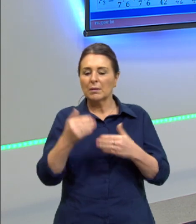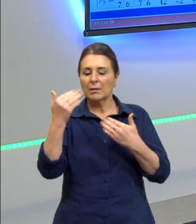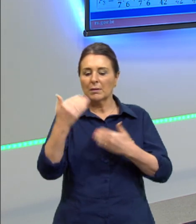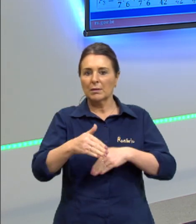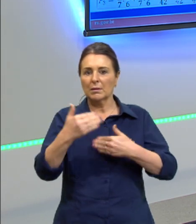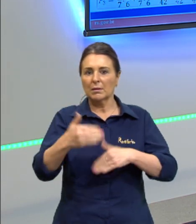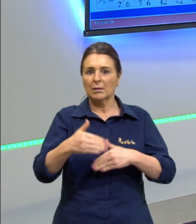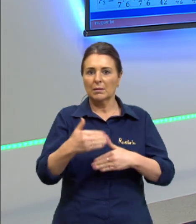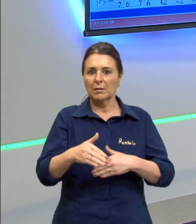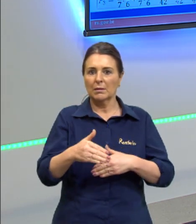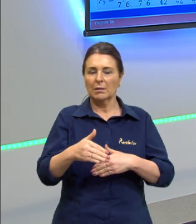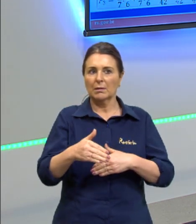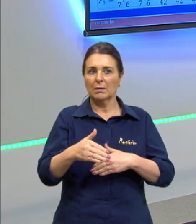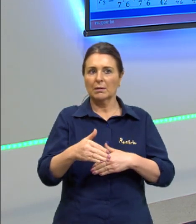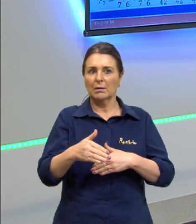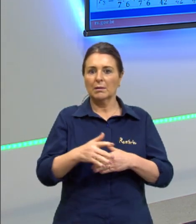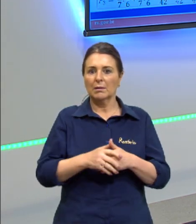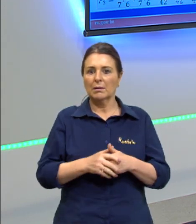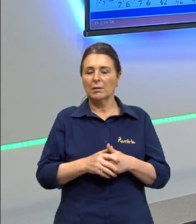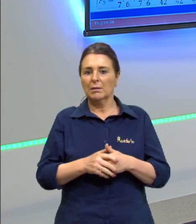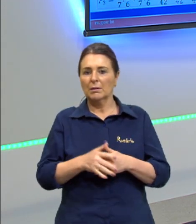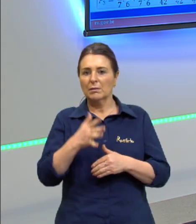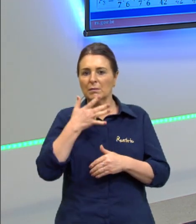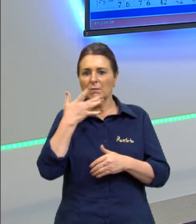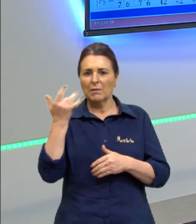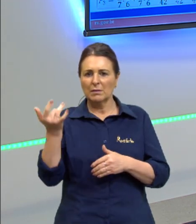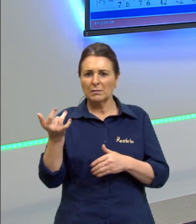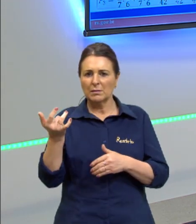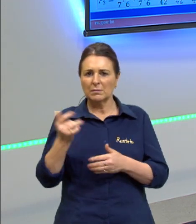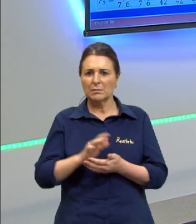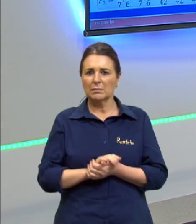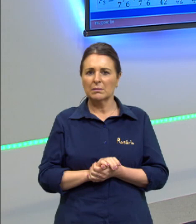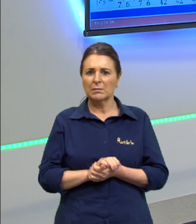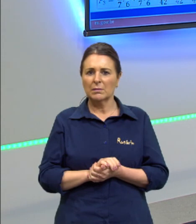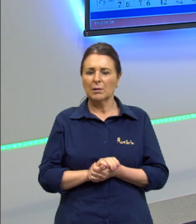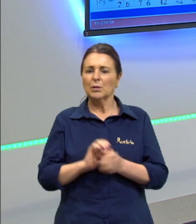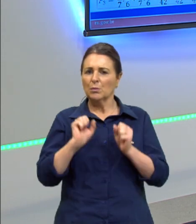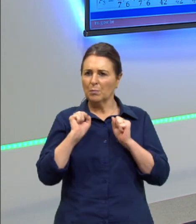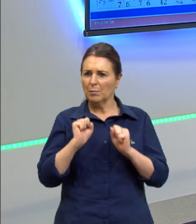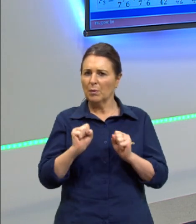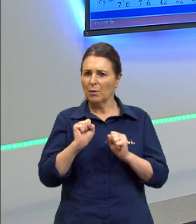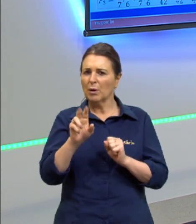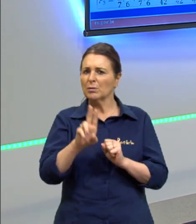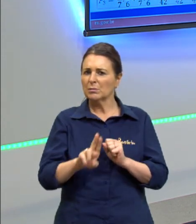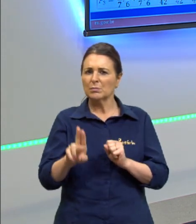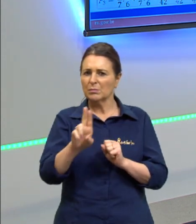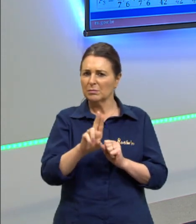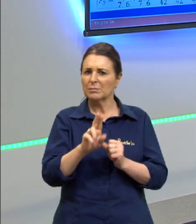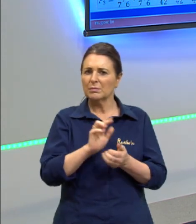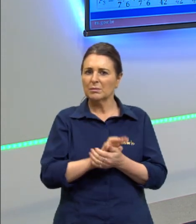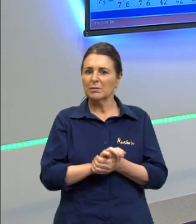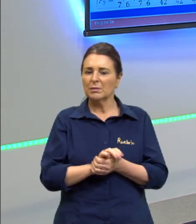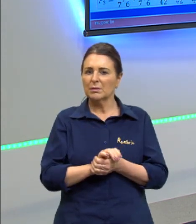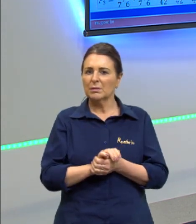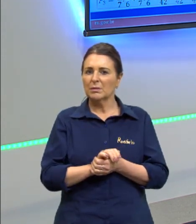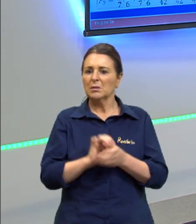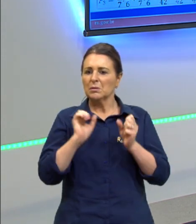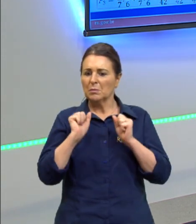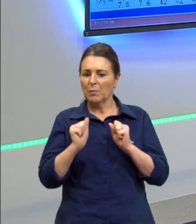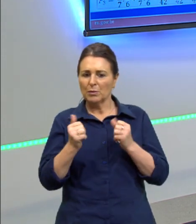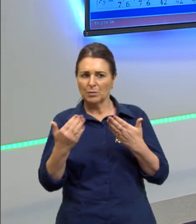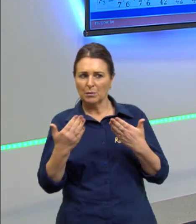vocês tem isso de fácil acesso então quando a gente tem aqui para a gente